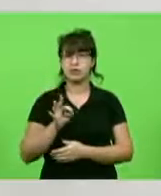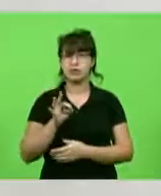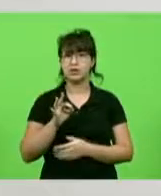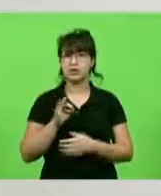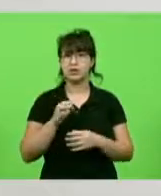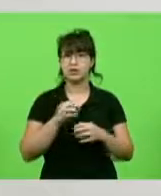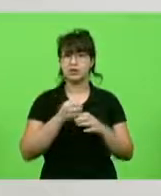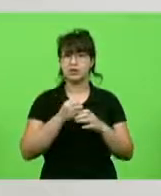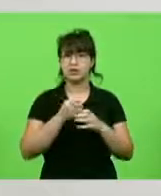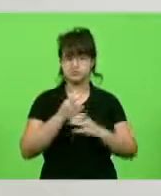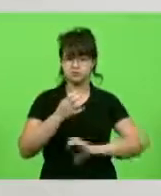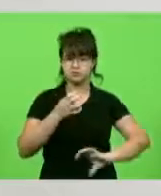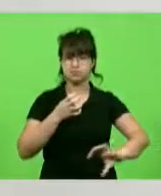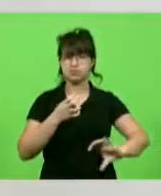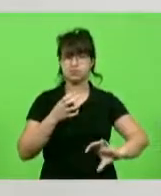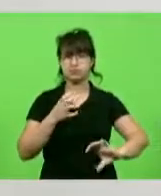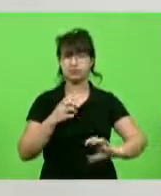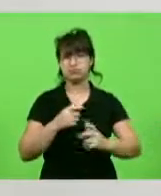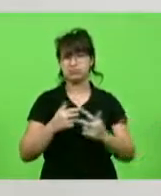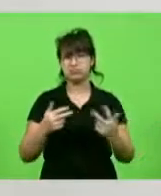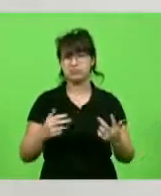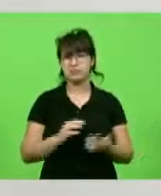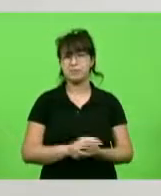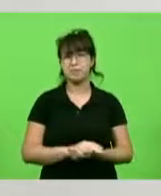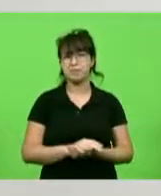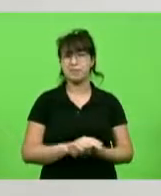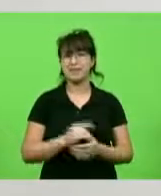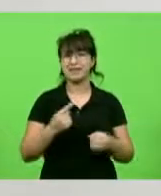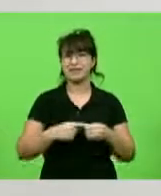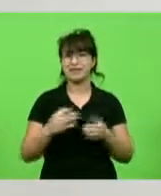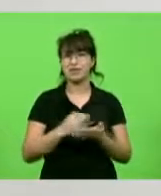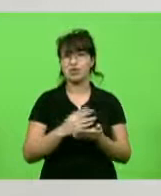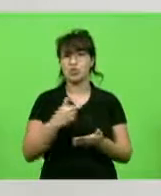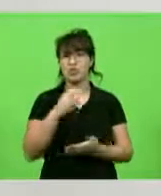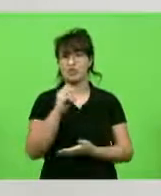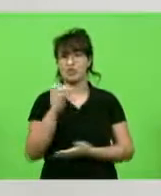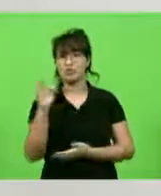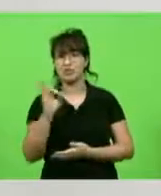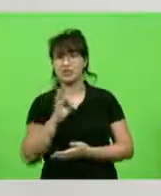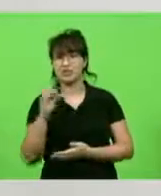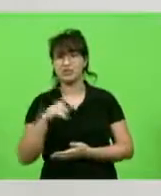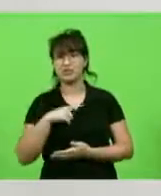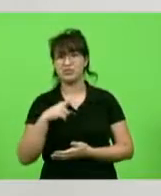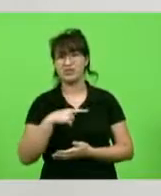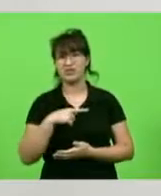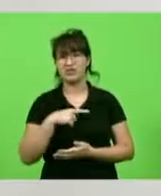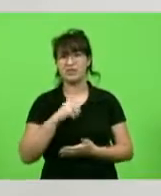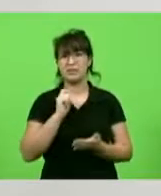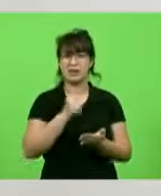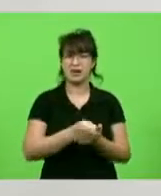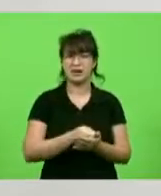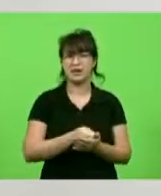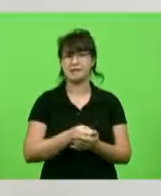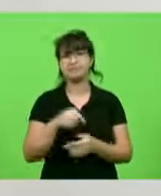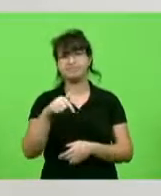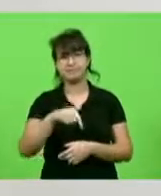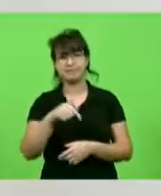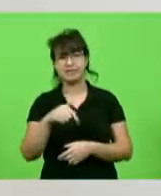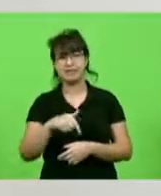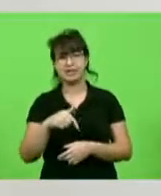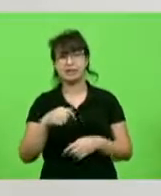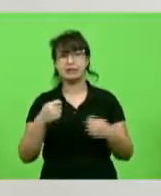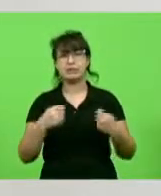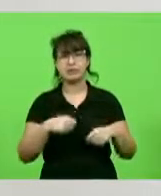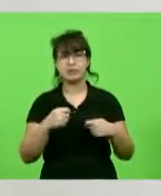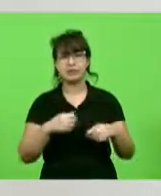cidades do Estado que chegam a 120%. Então, isso é preciso, nós somos sim contra a intervenção